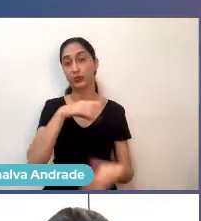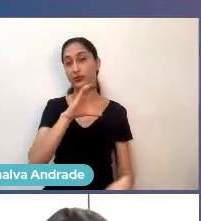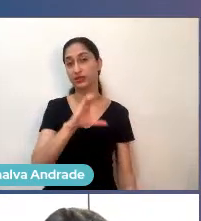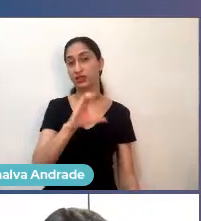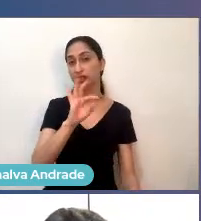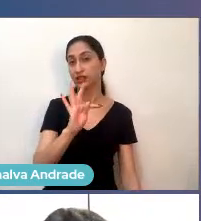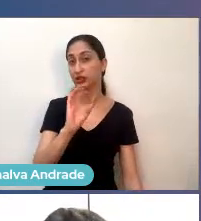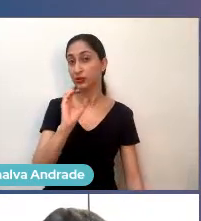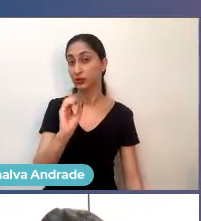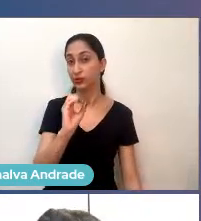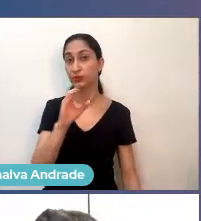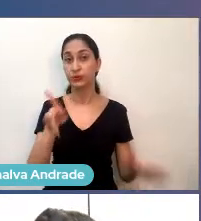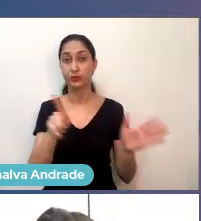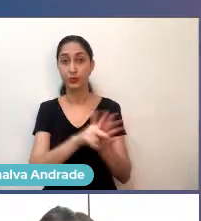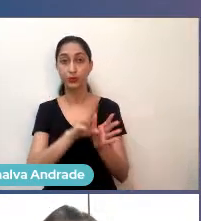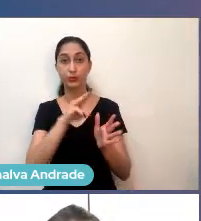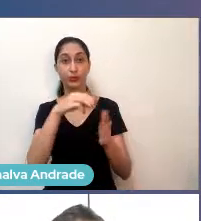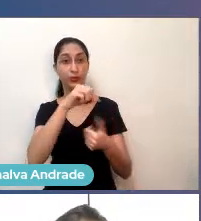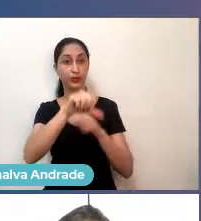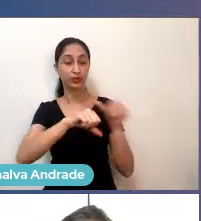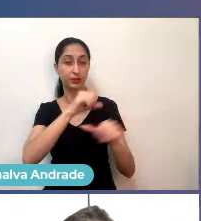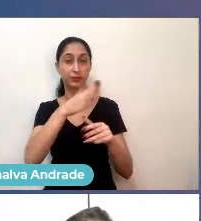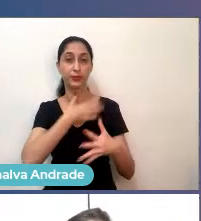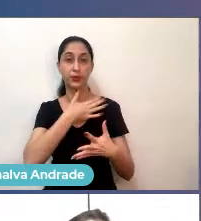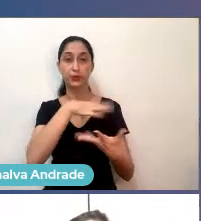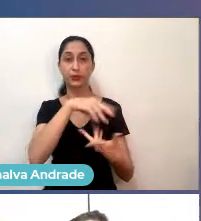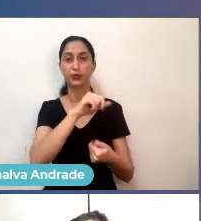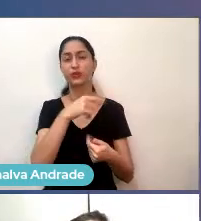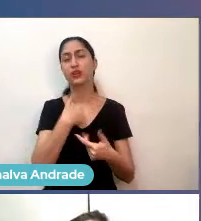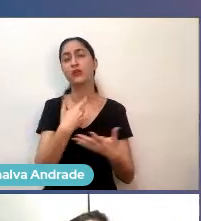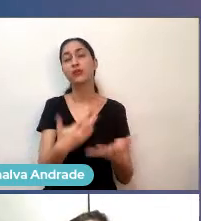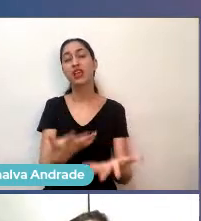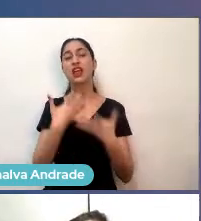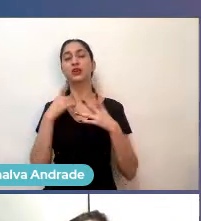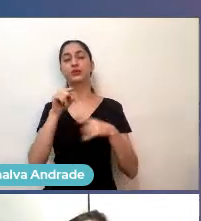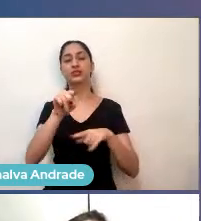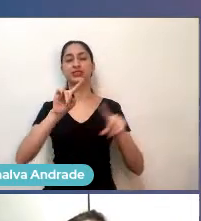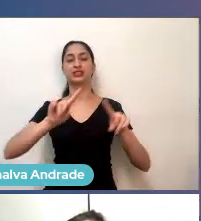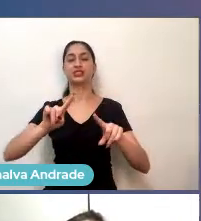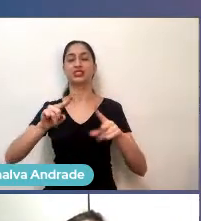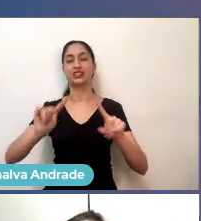Mundo do Meu Mundo, que era um desafio que eu estava afim de viver há muito tempo, porque